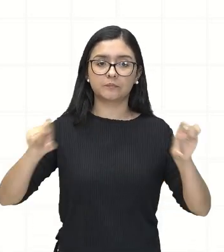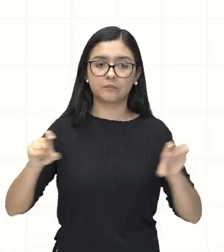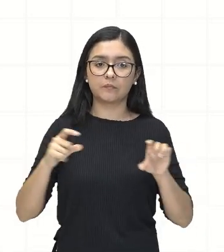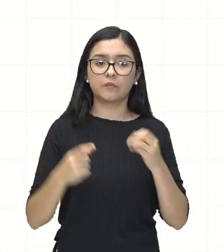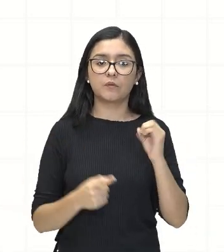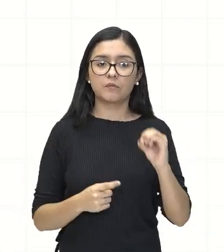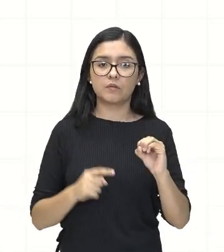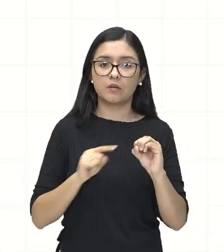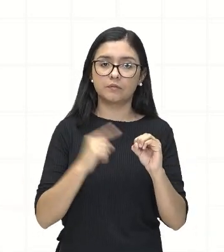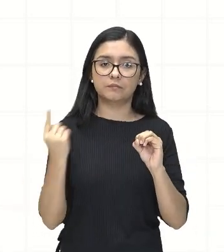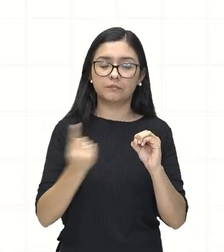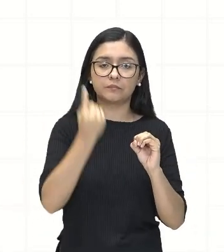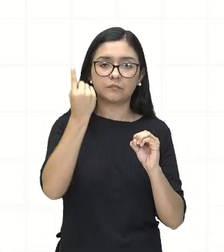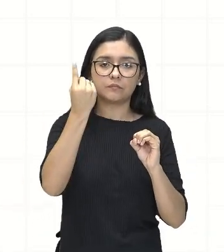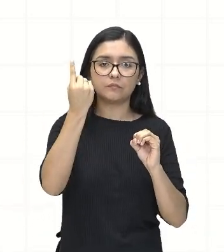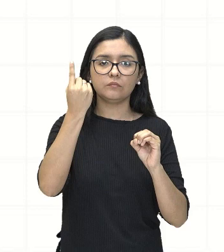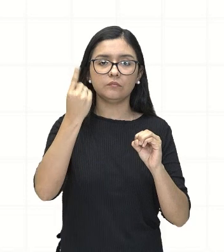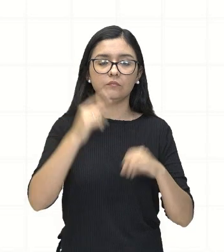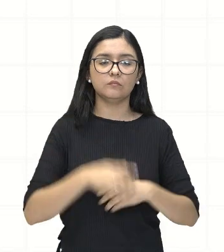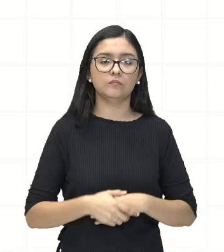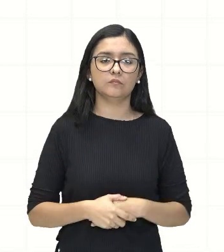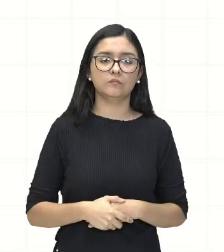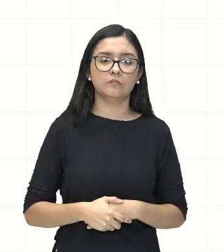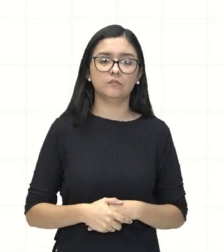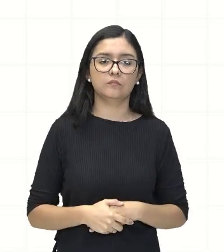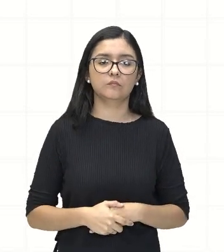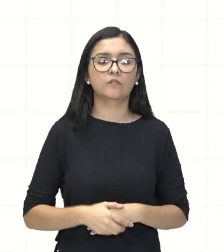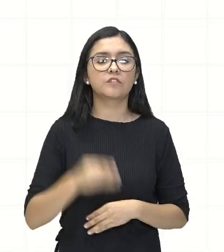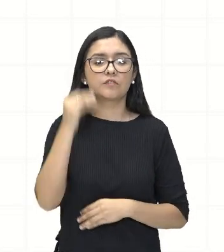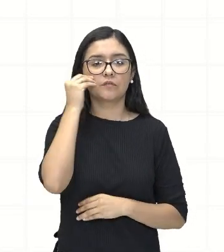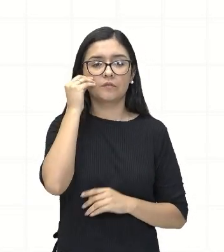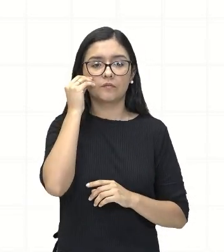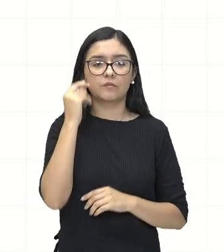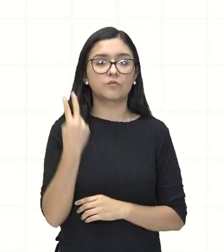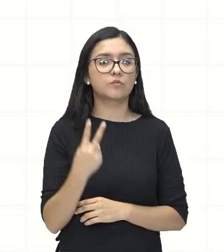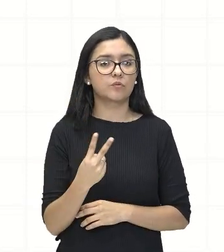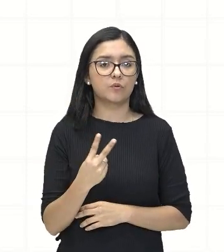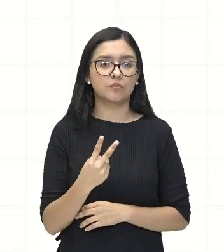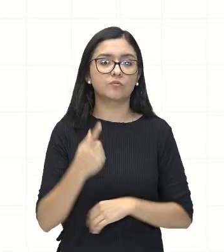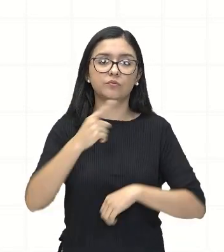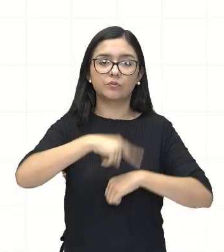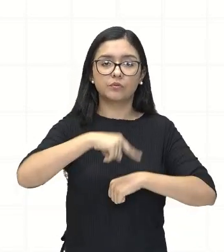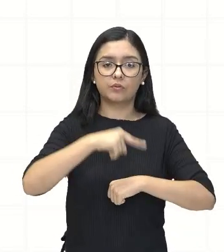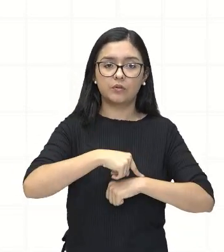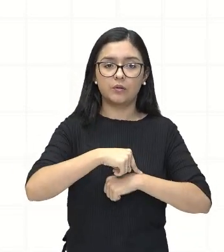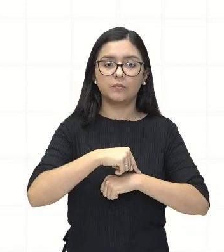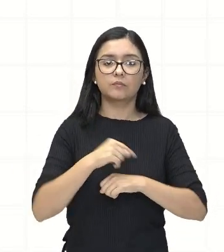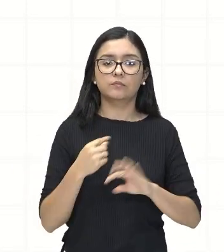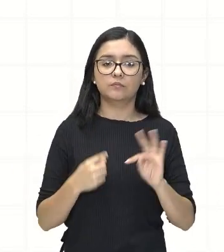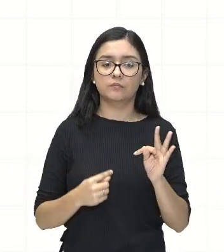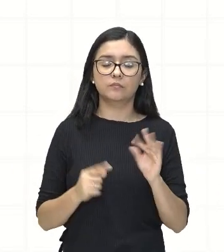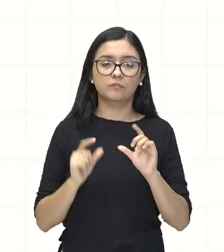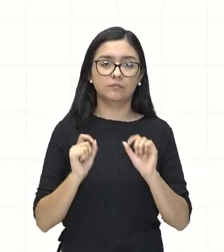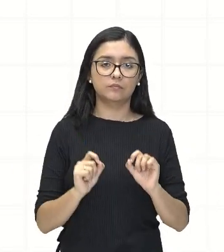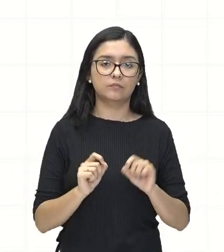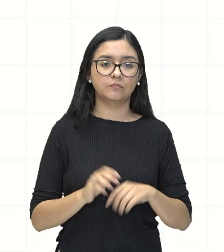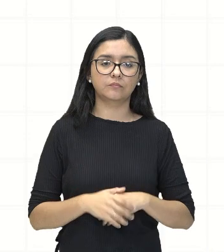altura e nós vimos os dois valores, os dois valores dos tempos em que